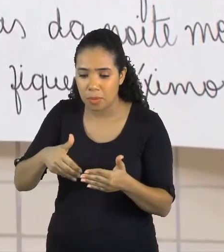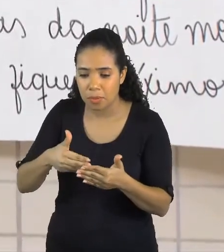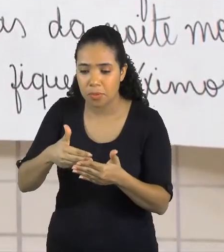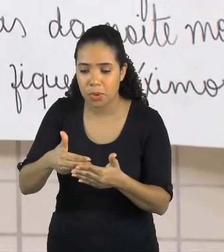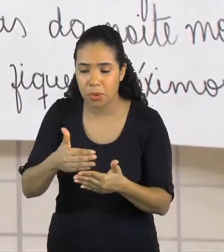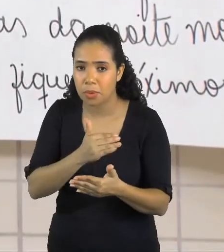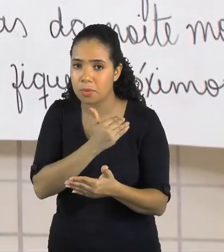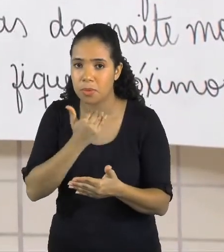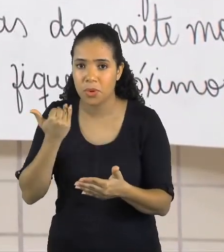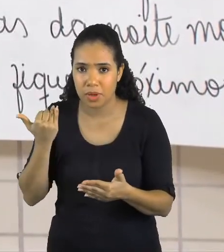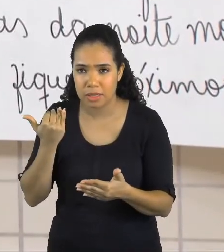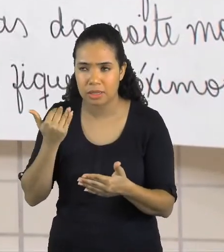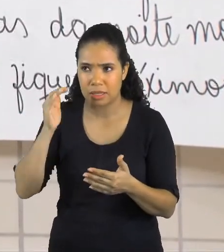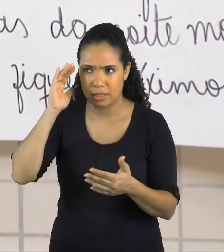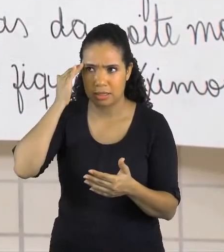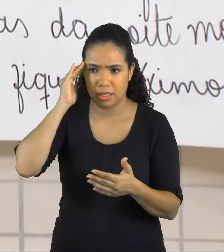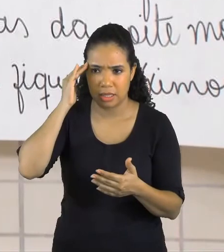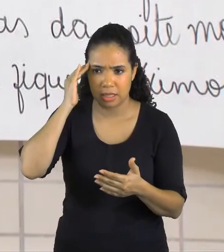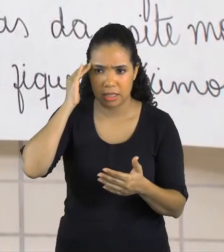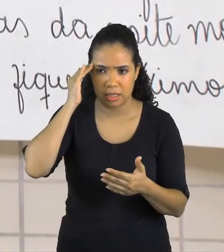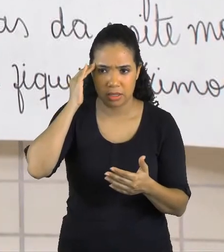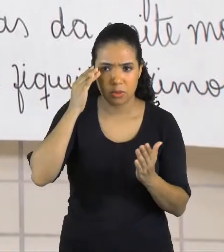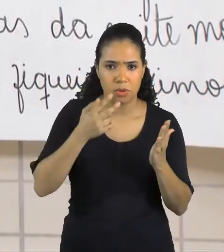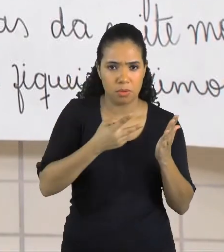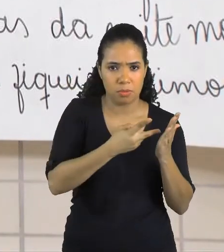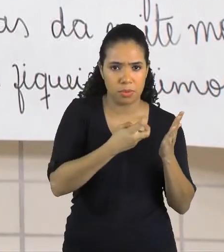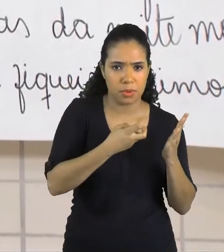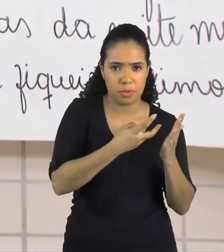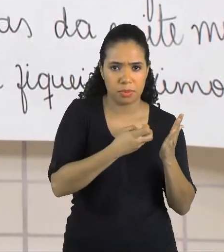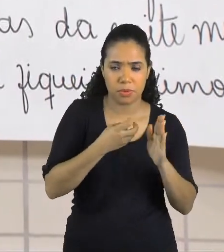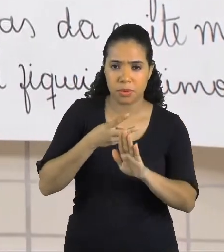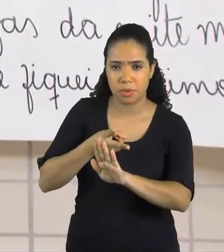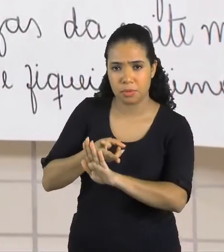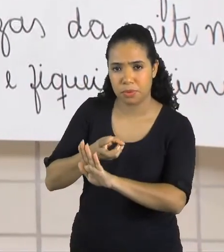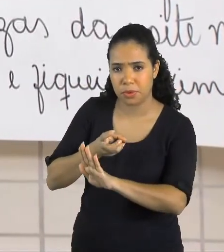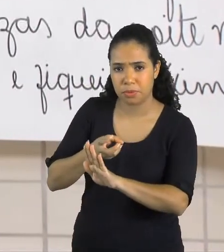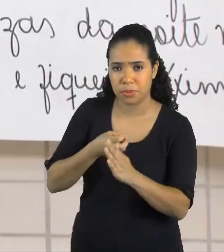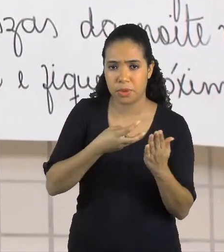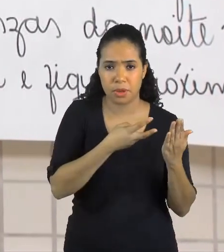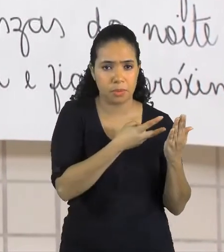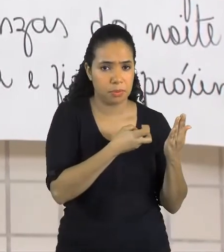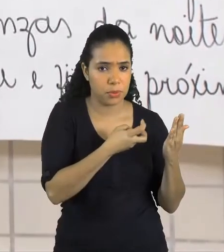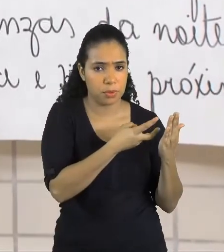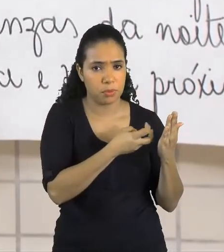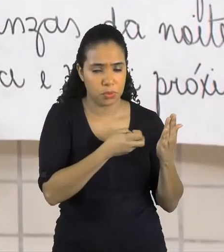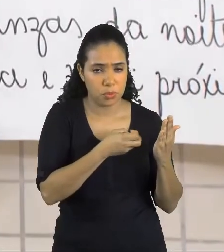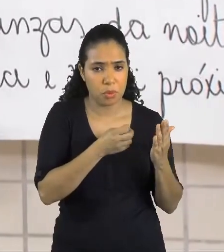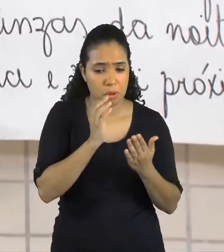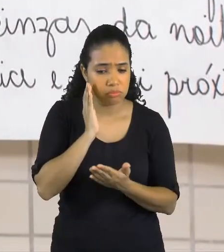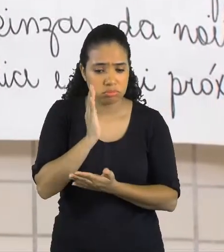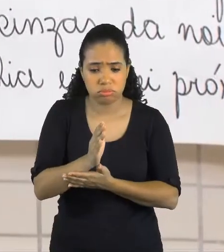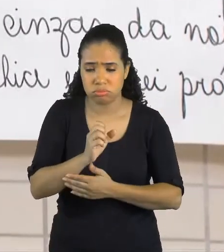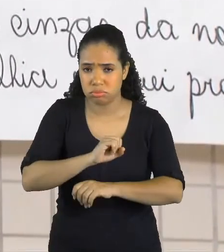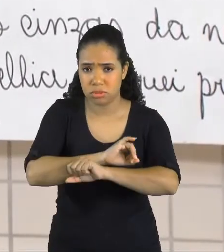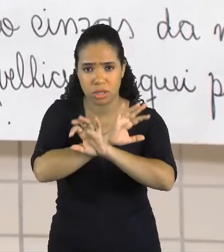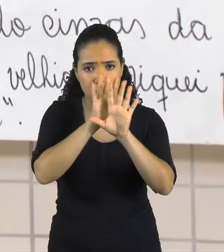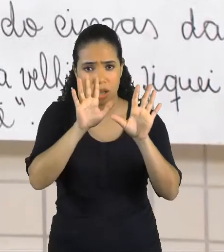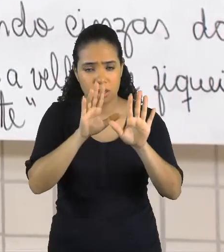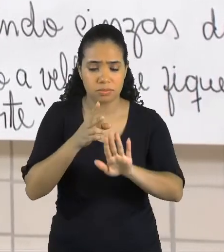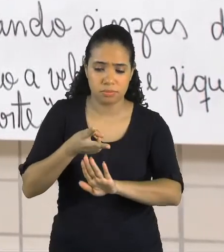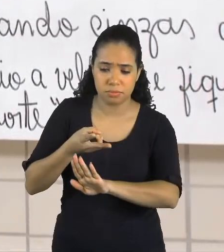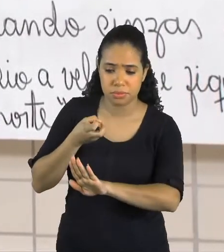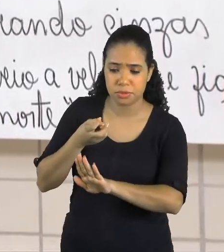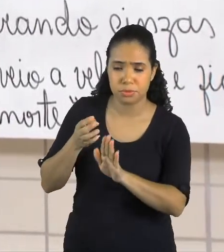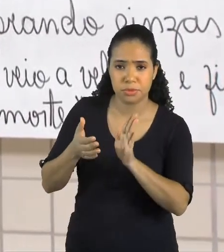entender a diferença entre conotação e denotação? Denotação, sentido literal. E conotação,